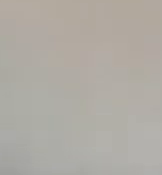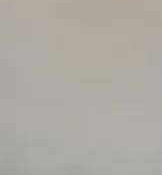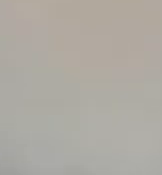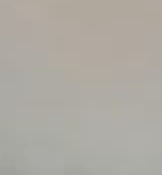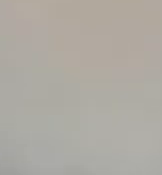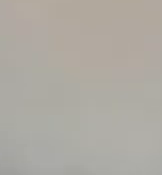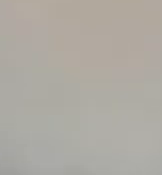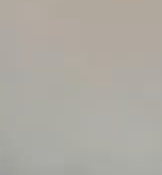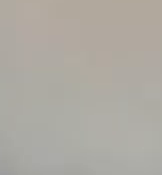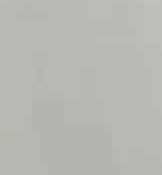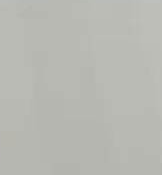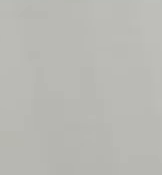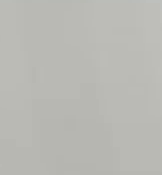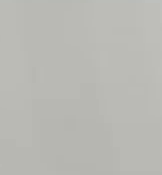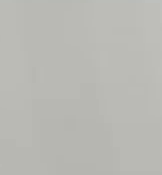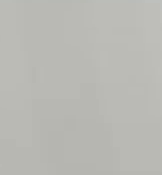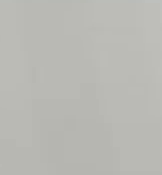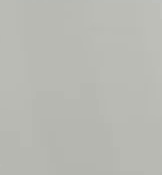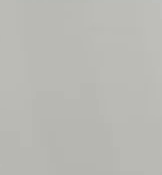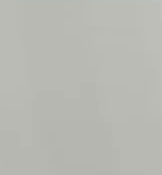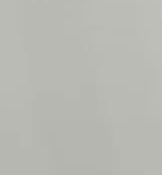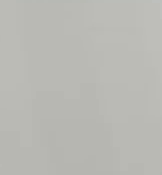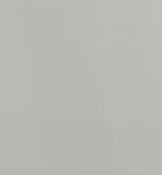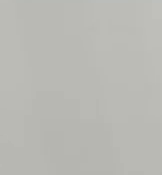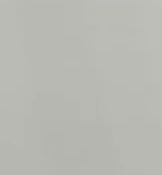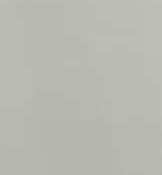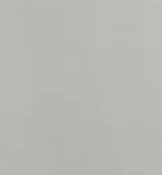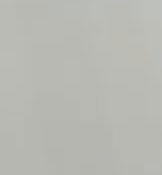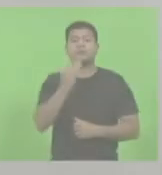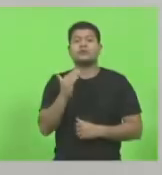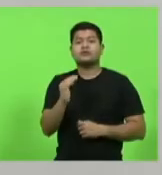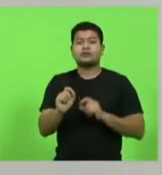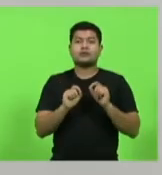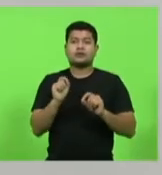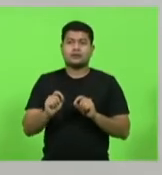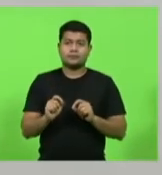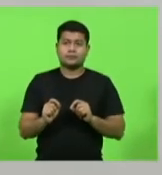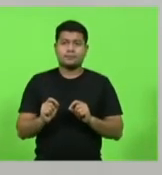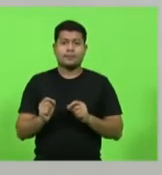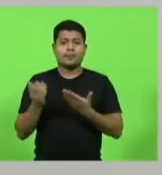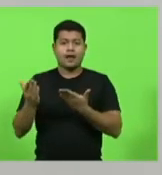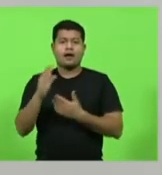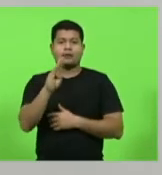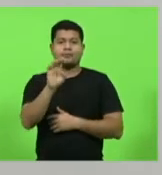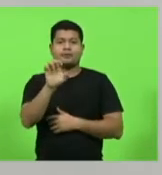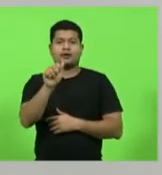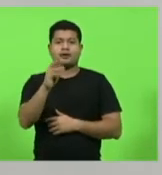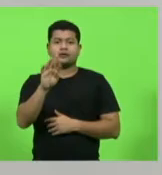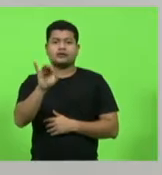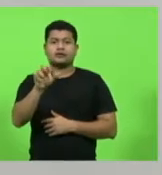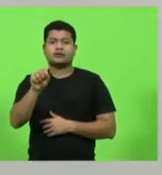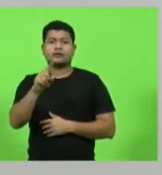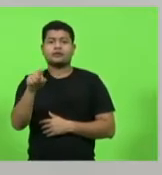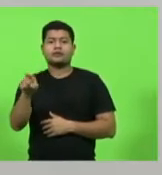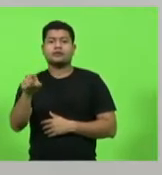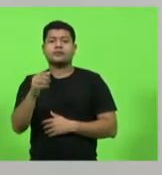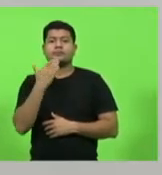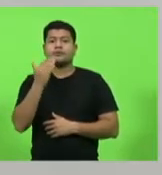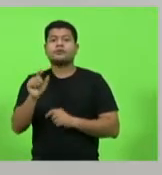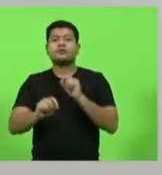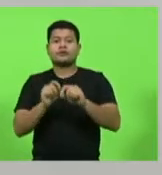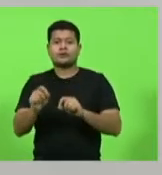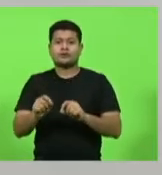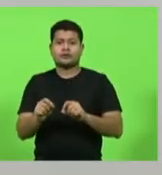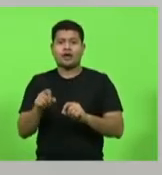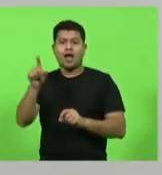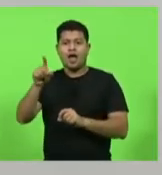aconteceu. Qual é esse pedido de ajuda da Beatriz? Do que ela está falando? A Beatriz foi fazer a prova de